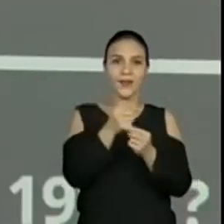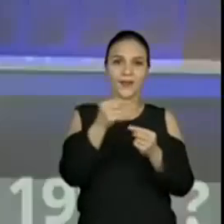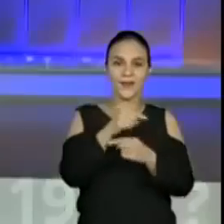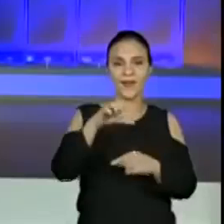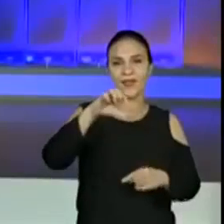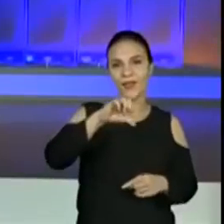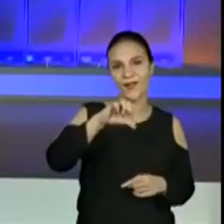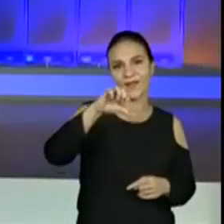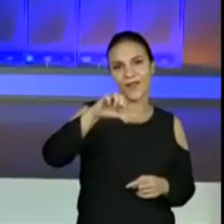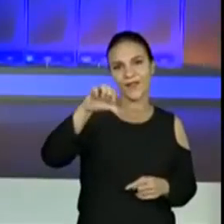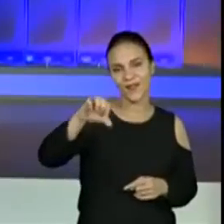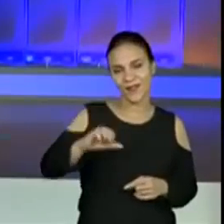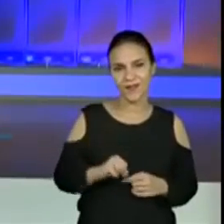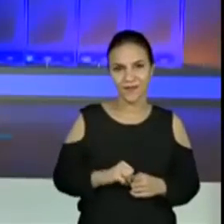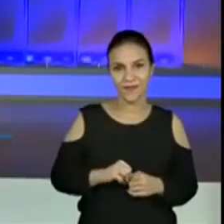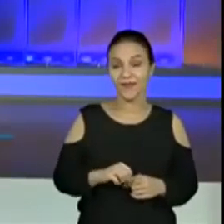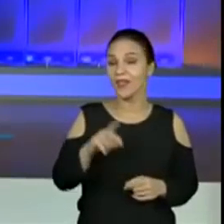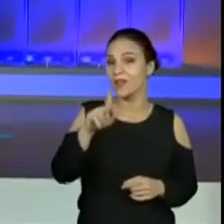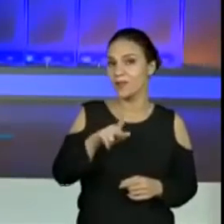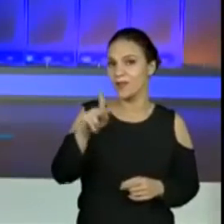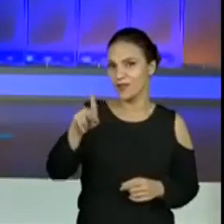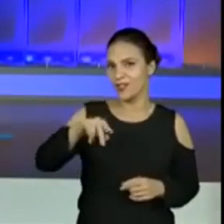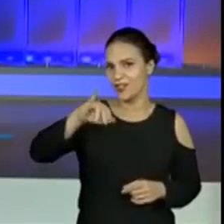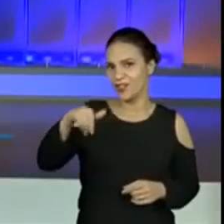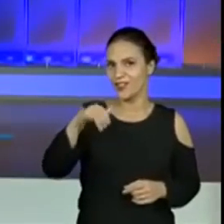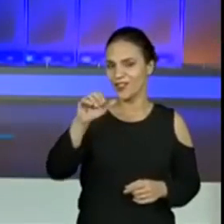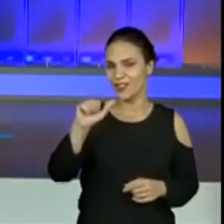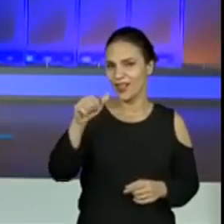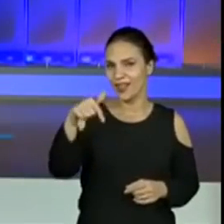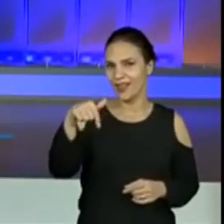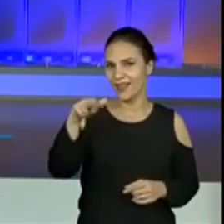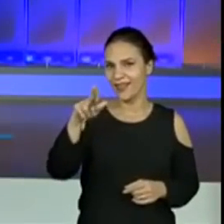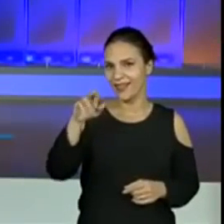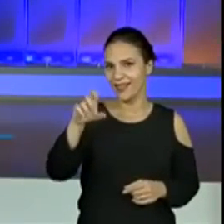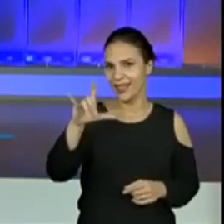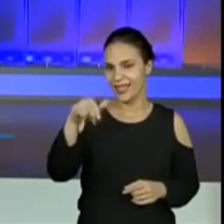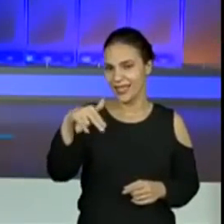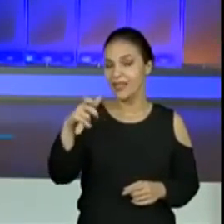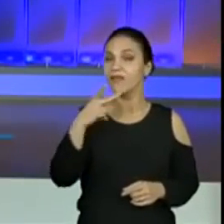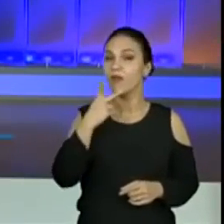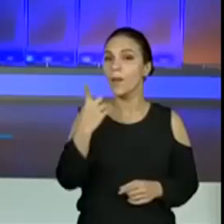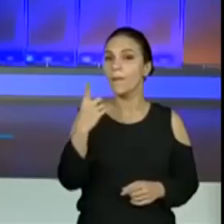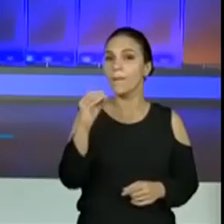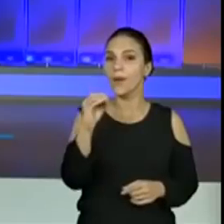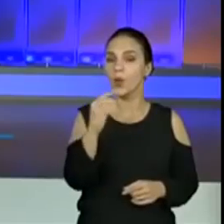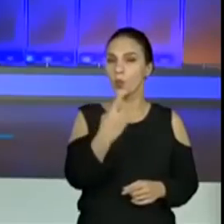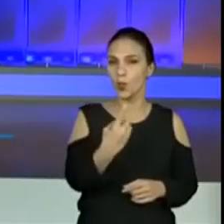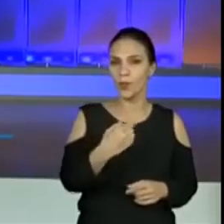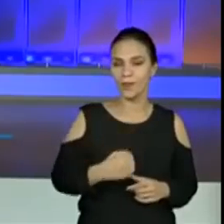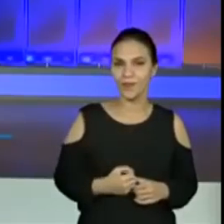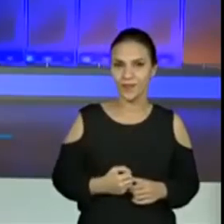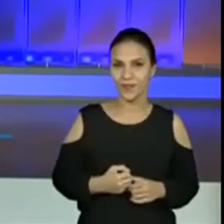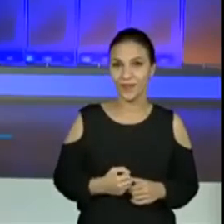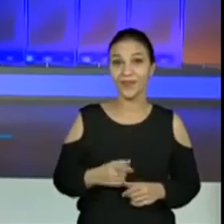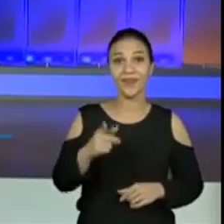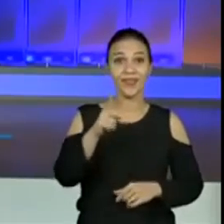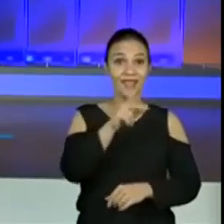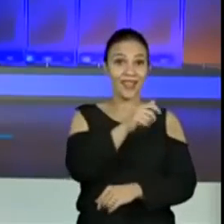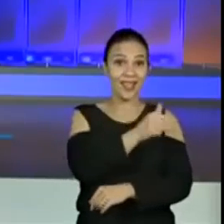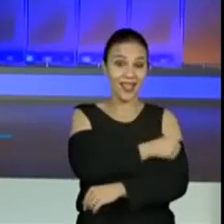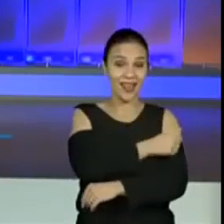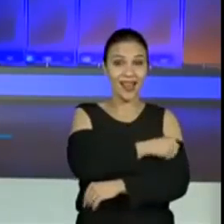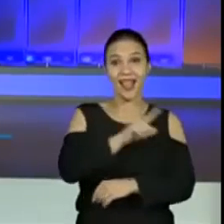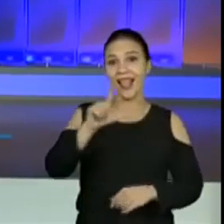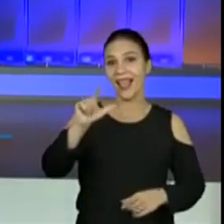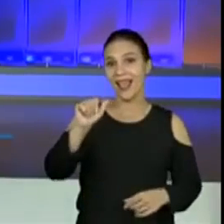Projaqueline está contribuindo e disse que a resposta é 1001. E a Proédina disse que a Laura está